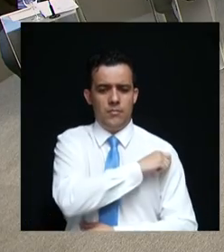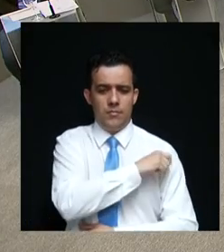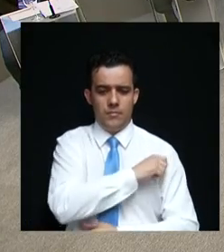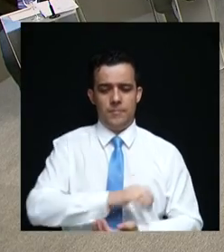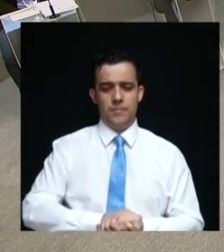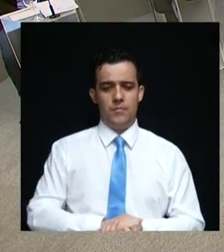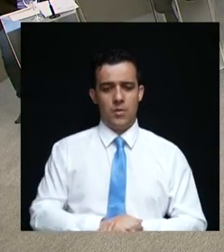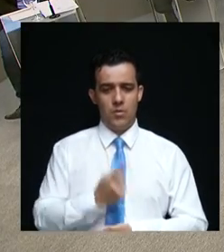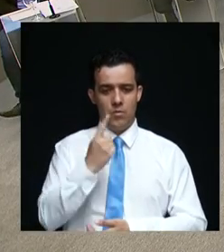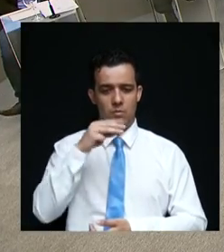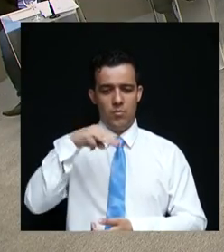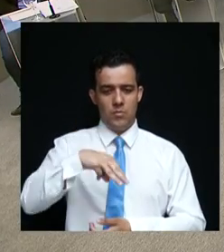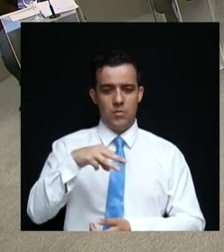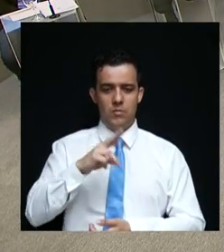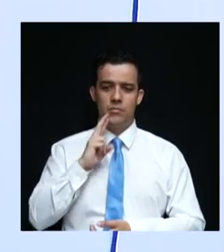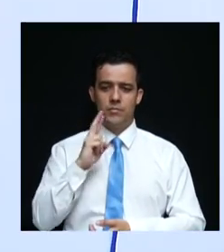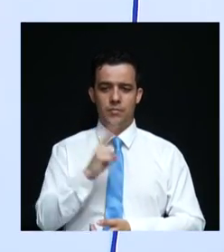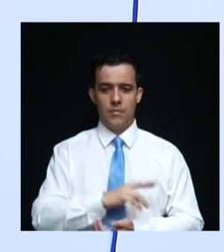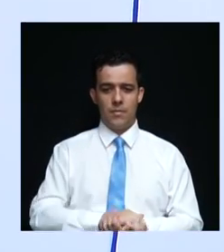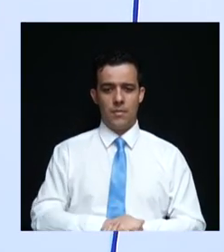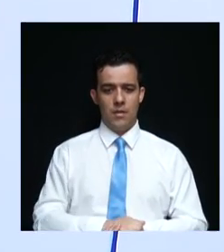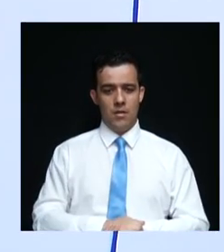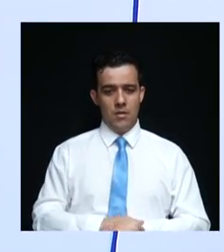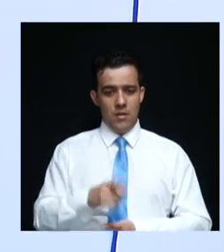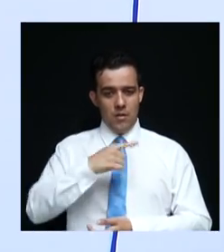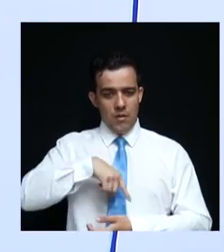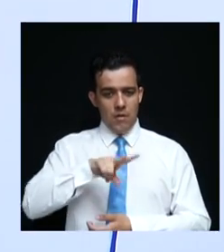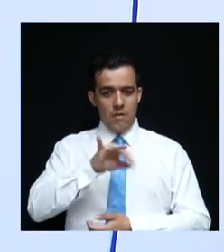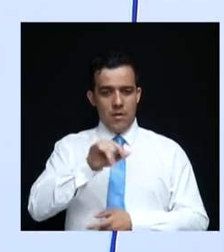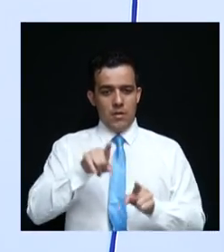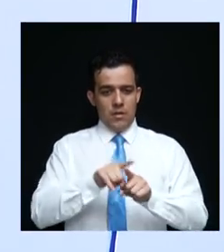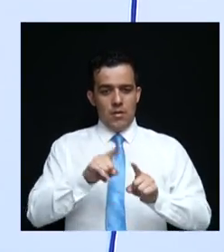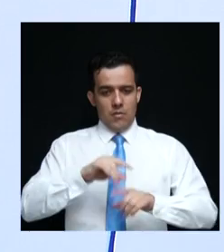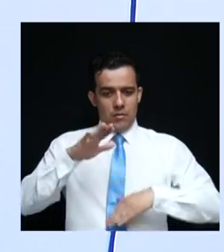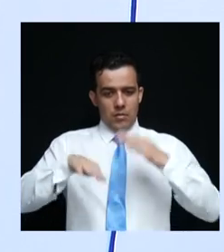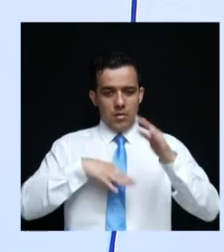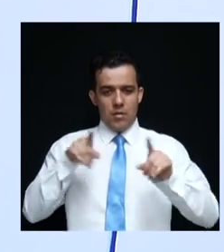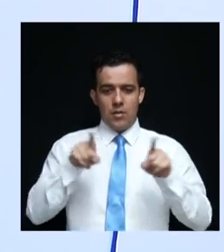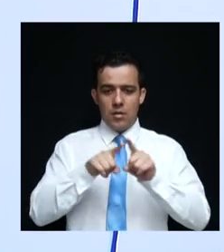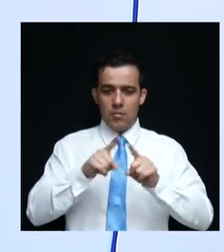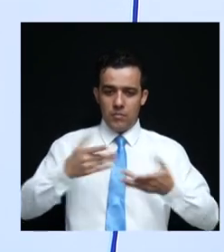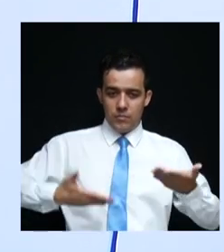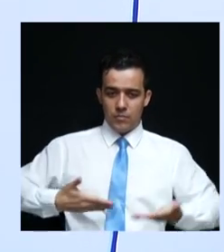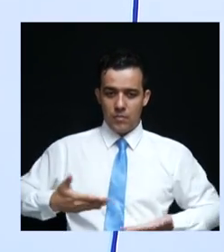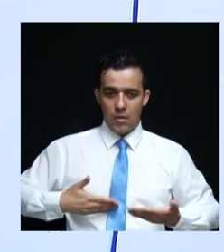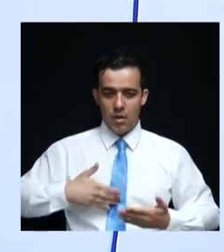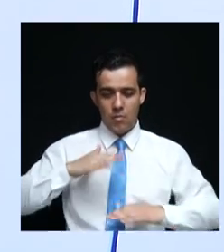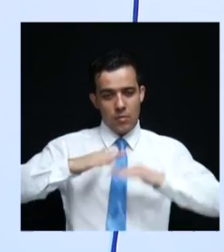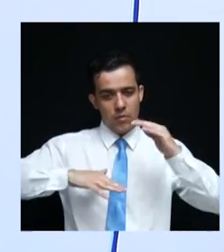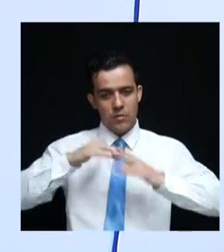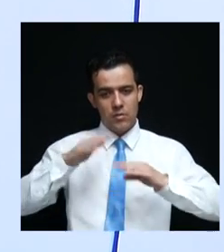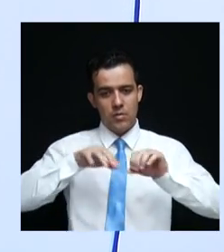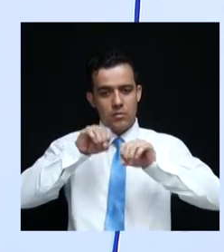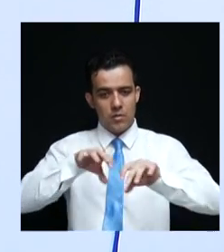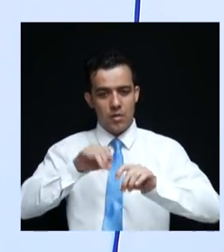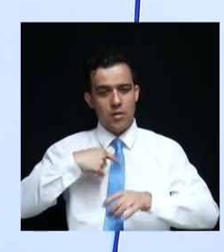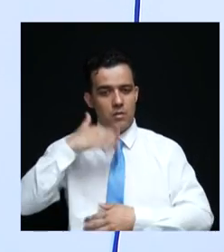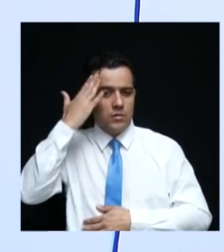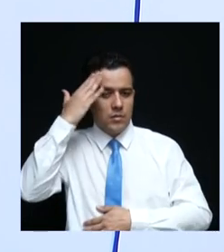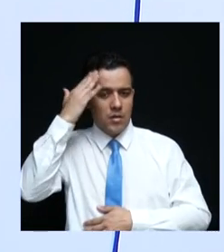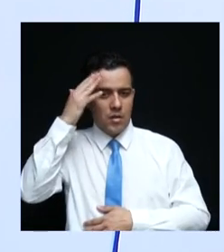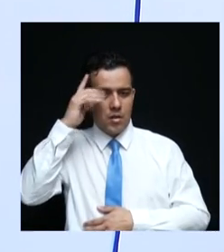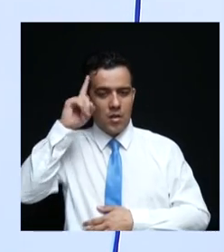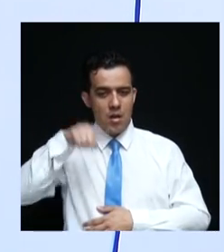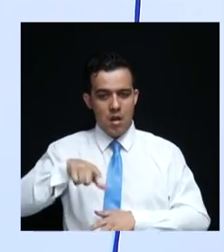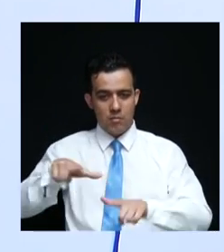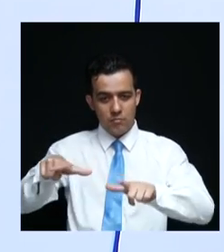Um minuto para a época, candidato. Nós vamos avançar também na valorização dos servidores, dos profissionais da educação. Nós entendemos que o retorno